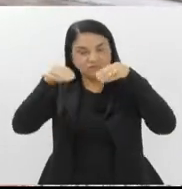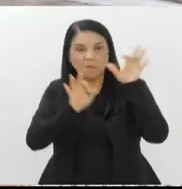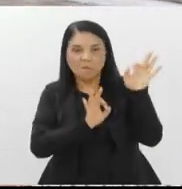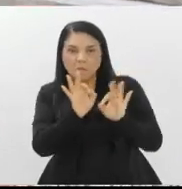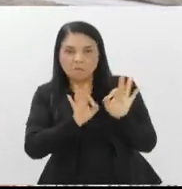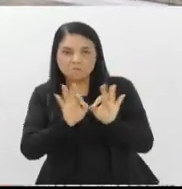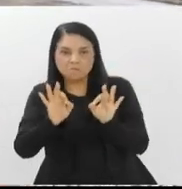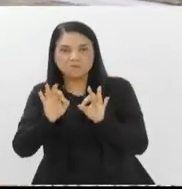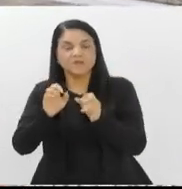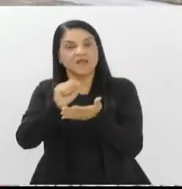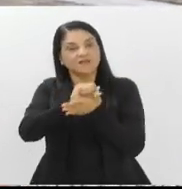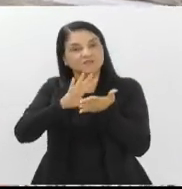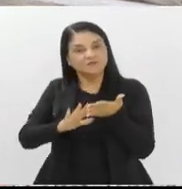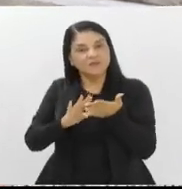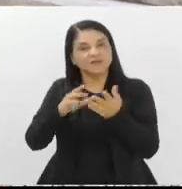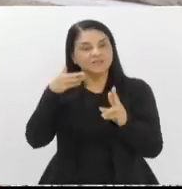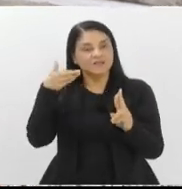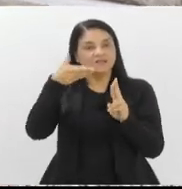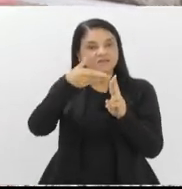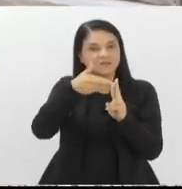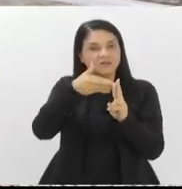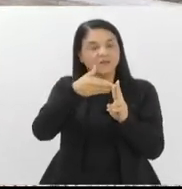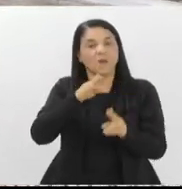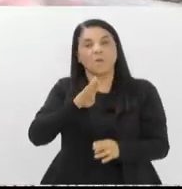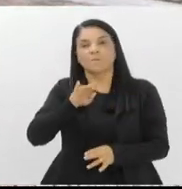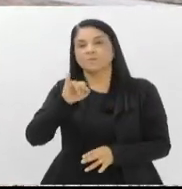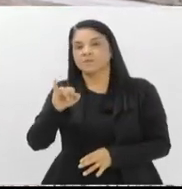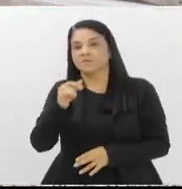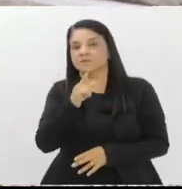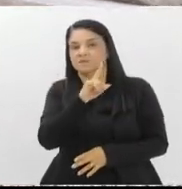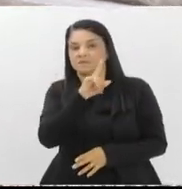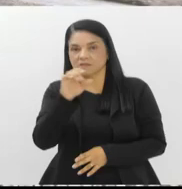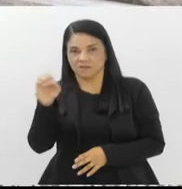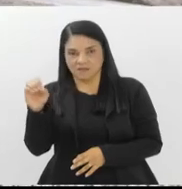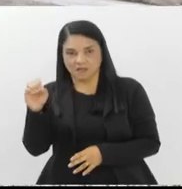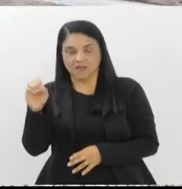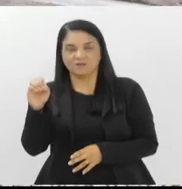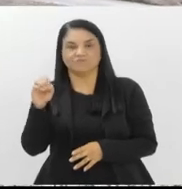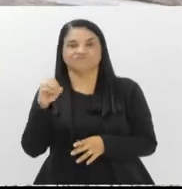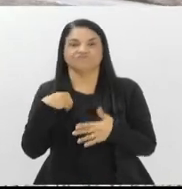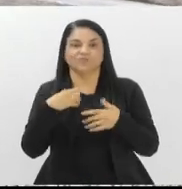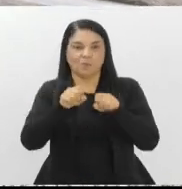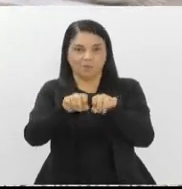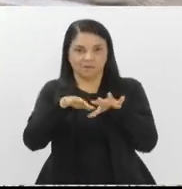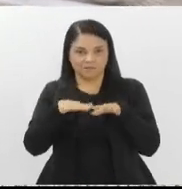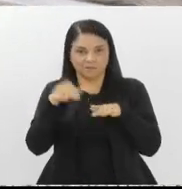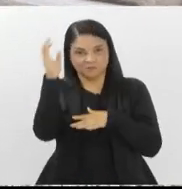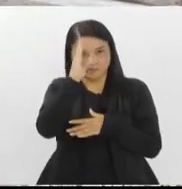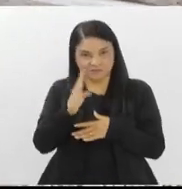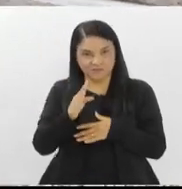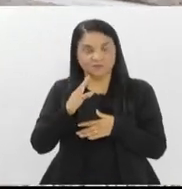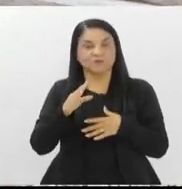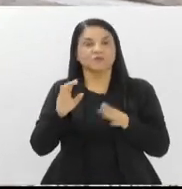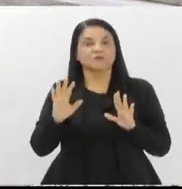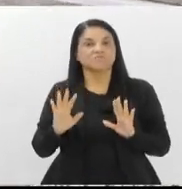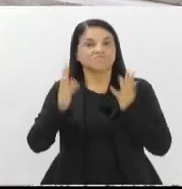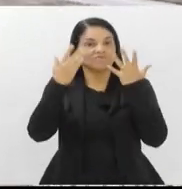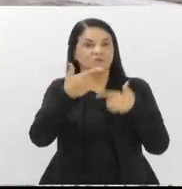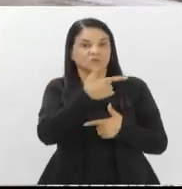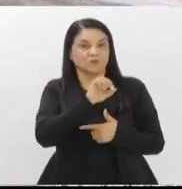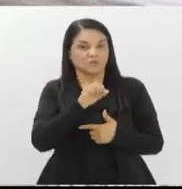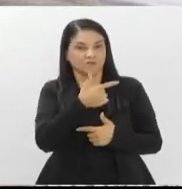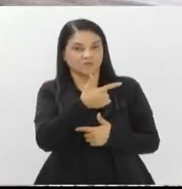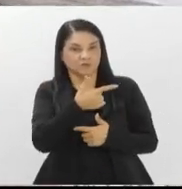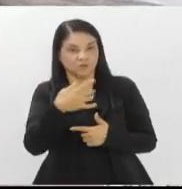para as atividades relacionadas ao bicentenário do Parlamento Brasileiro, que nós celebramos aí em 2024, por conta da outorga da